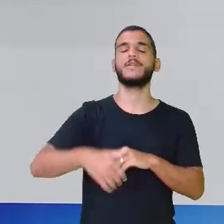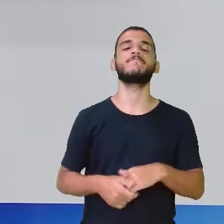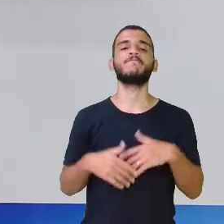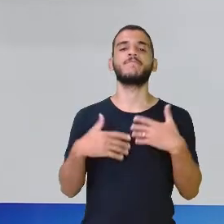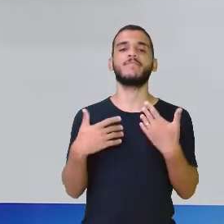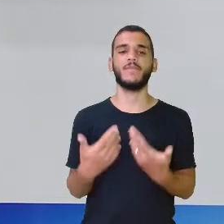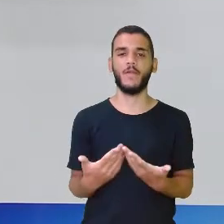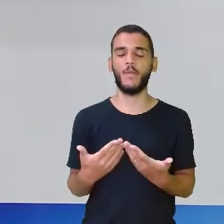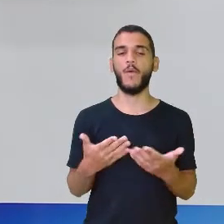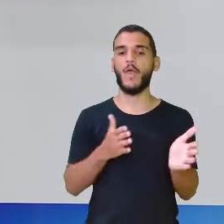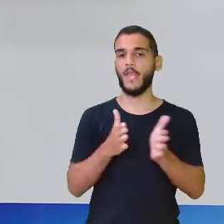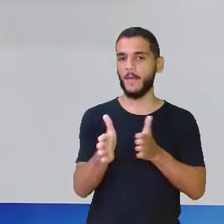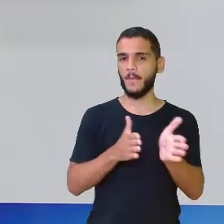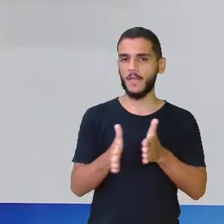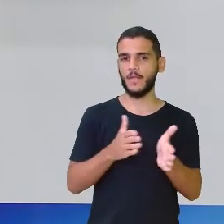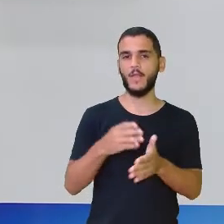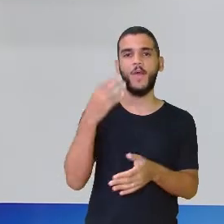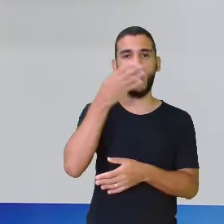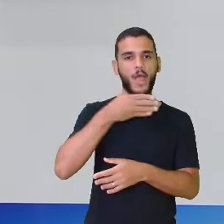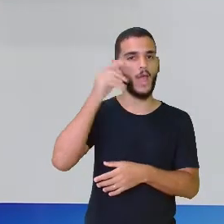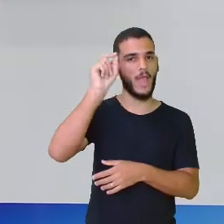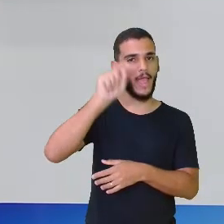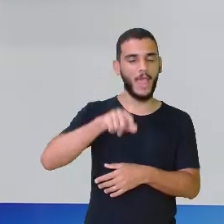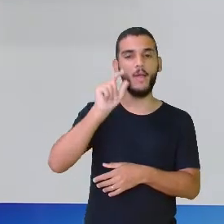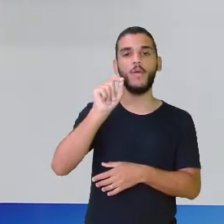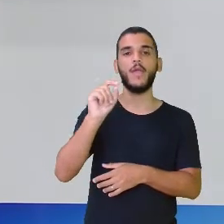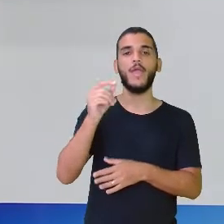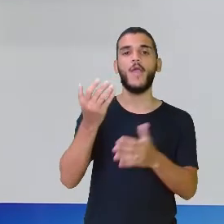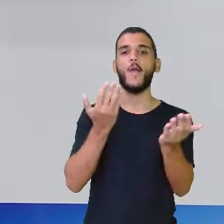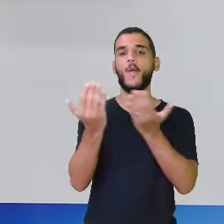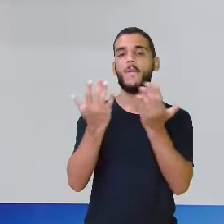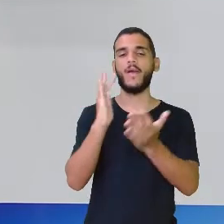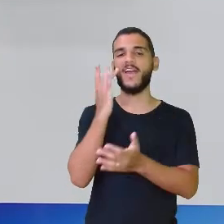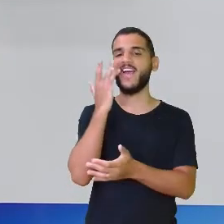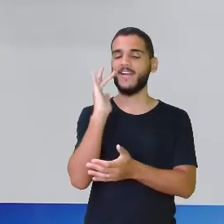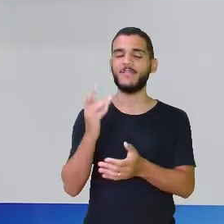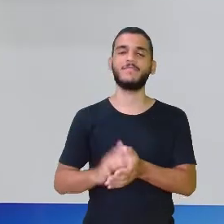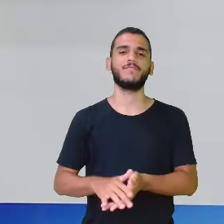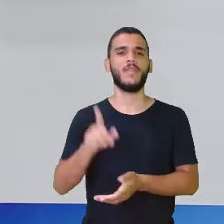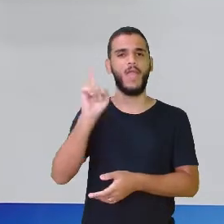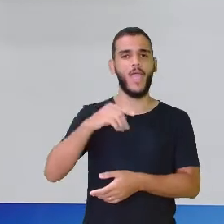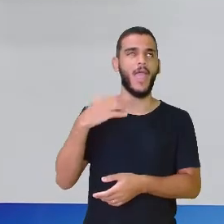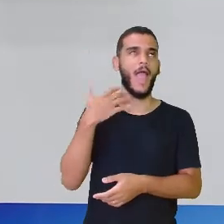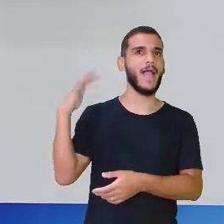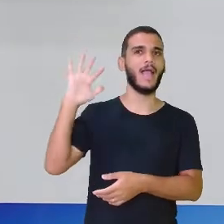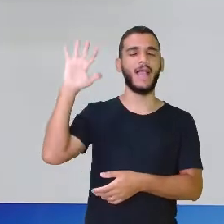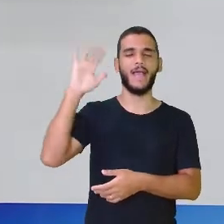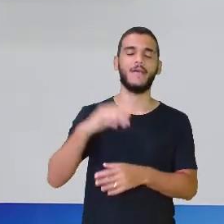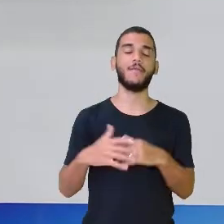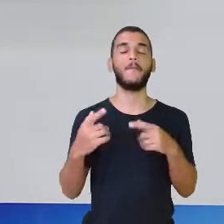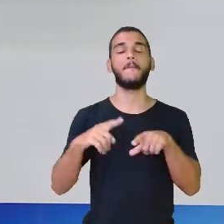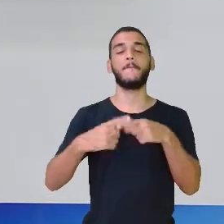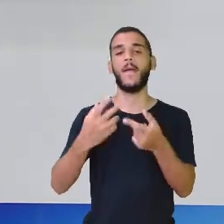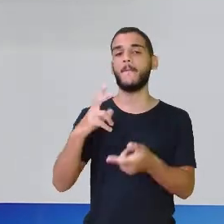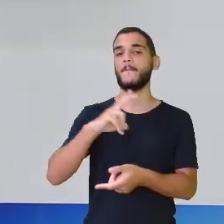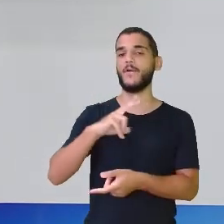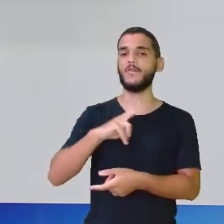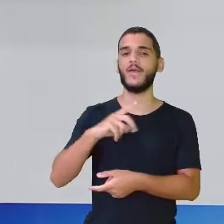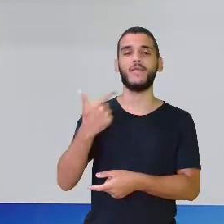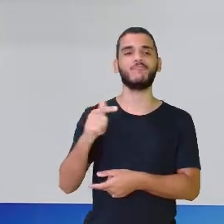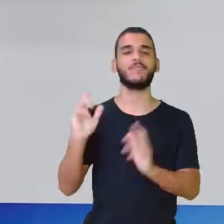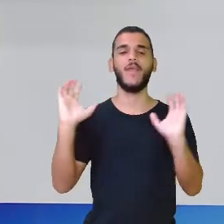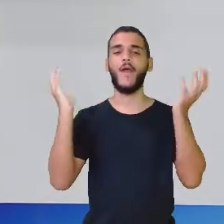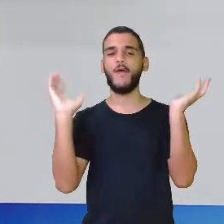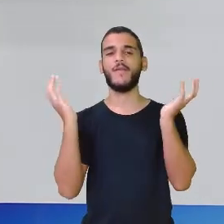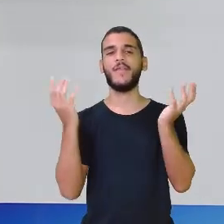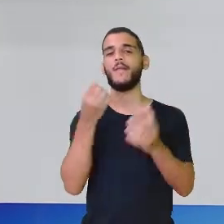-açúcar era ouro. O açúcar em si, ele era ouro. Era muito caro. Lá em Portugal não era um clima propício para